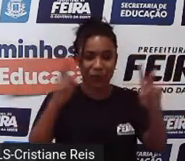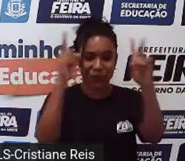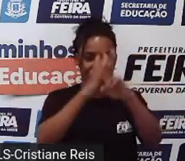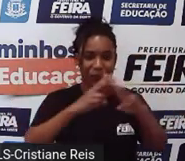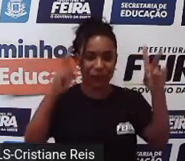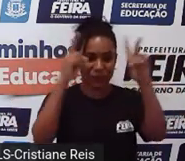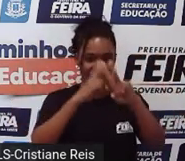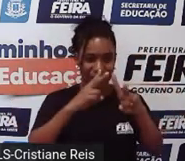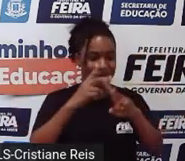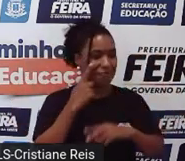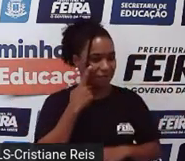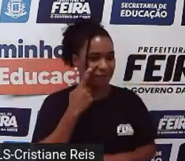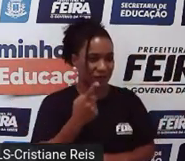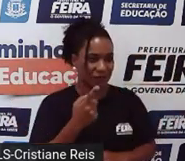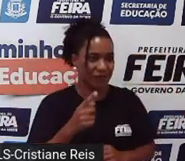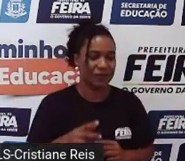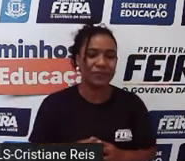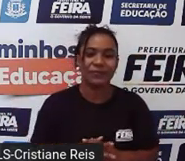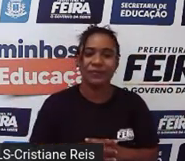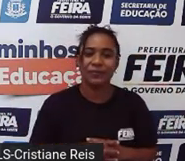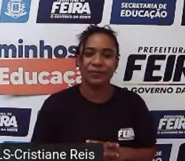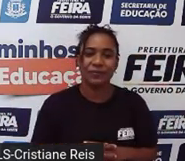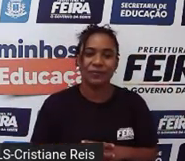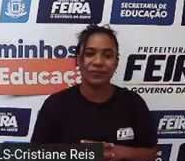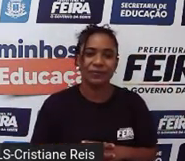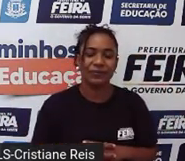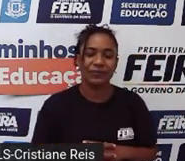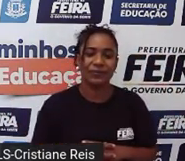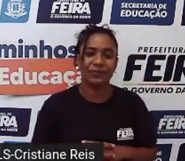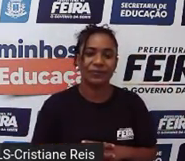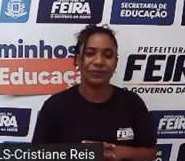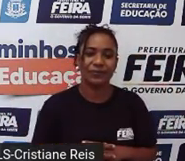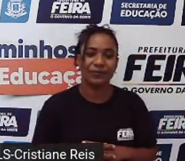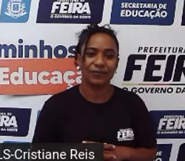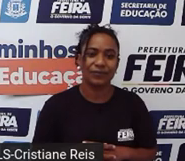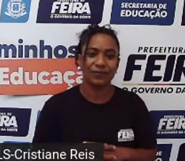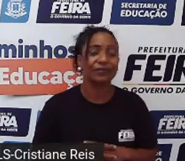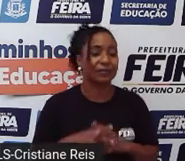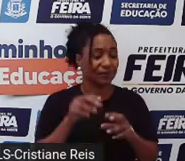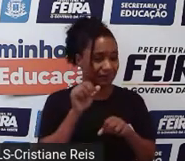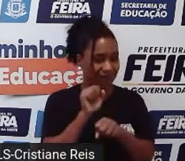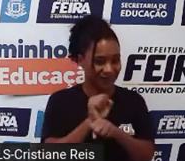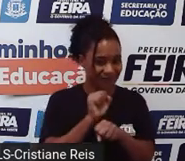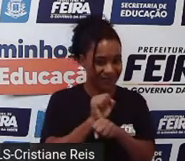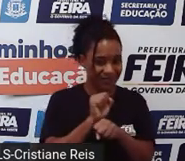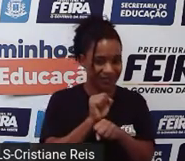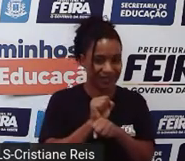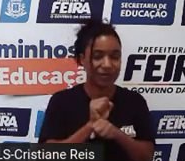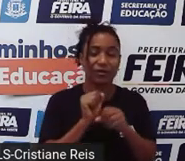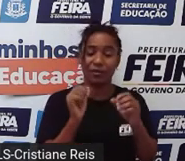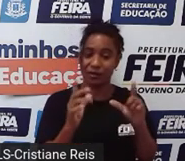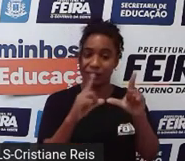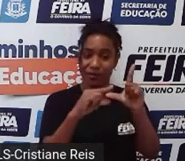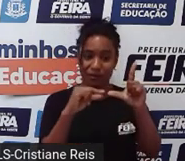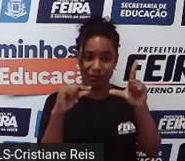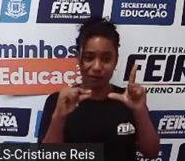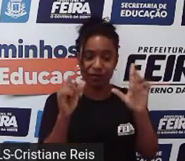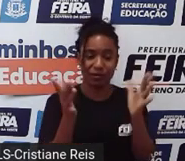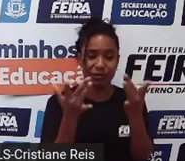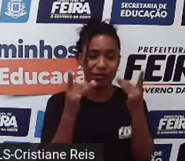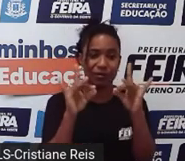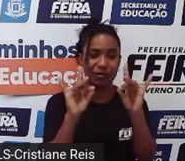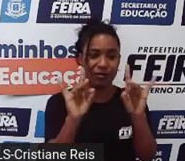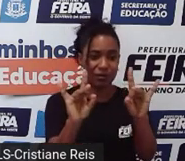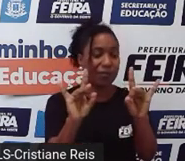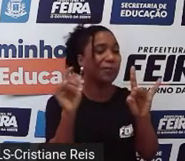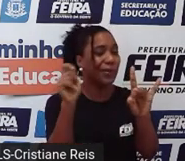Está tempestuoso. Ok? Então, paramos por aqui e eu deixo essa atividade como